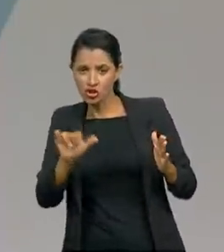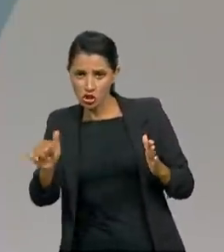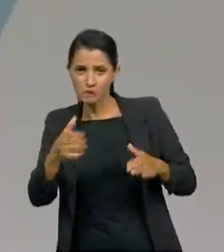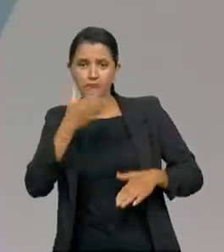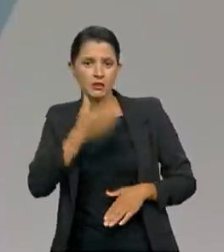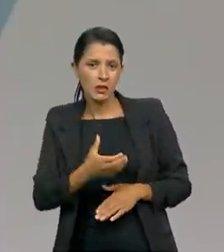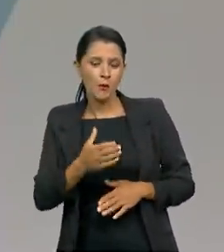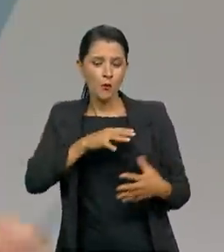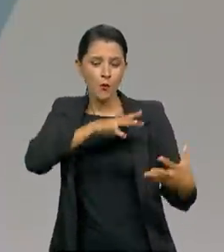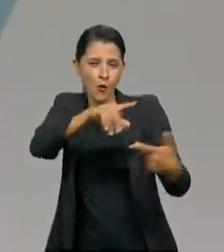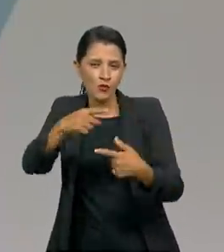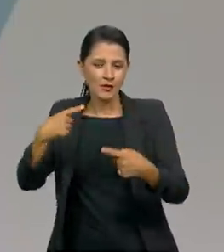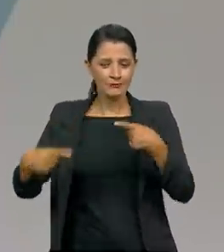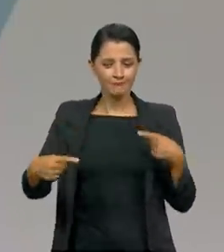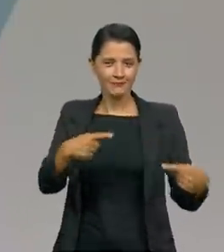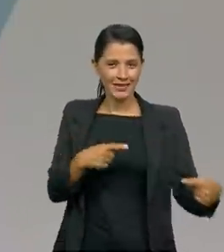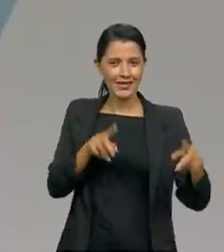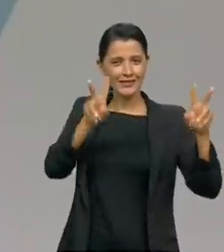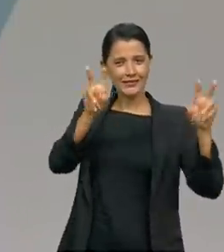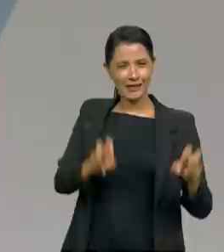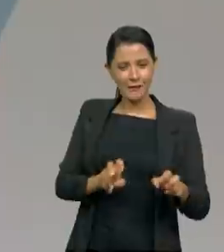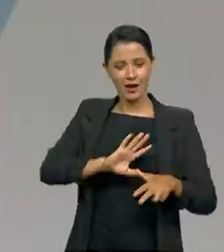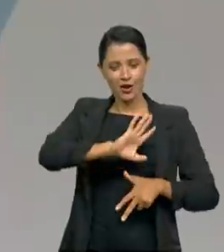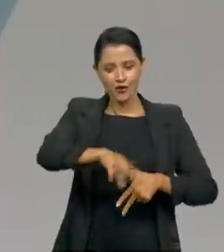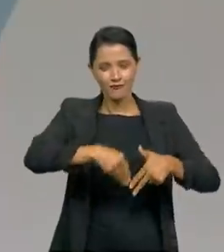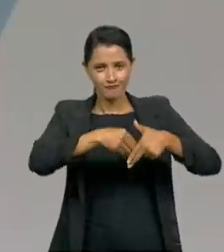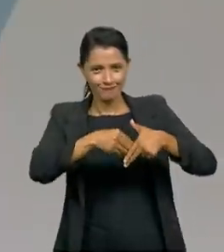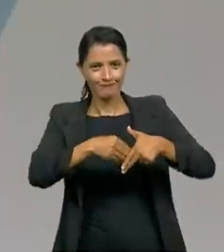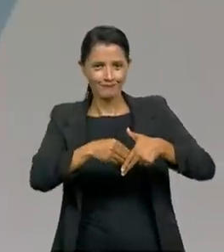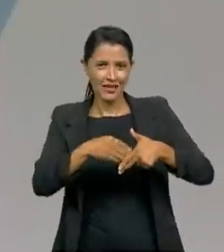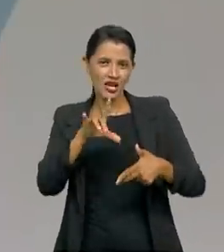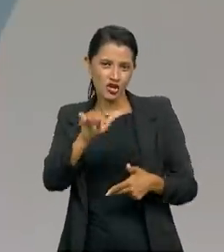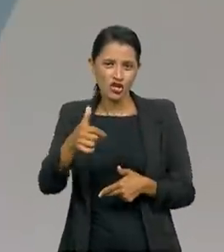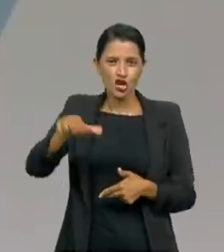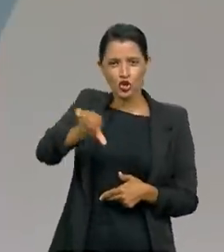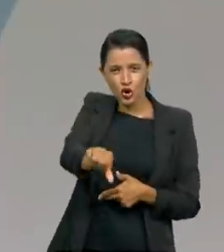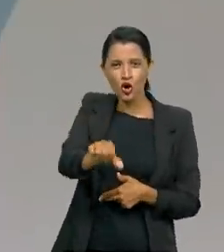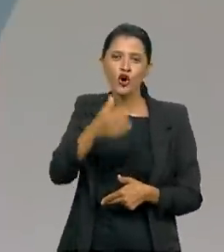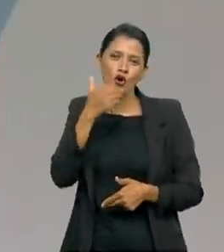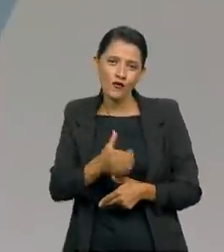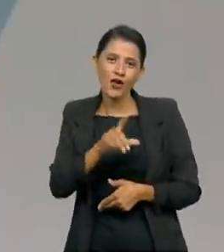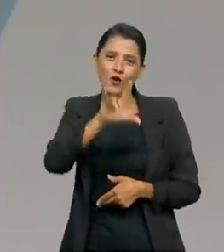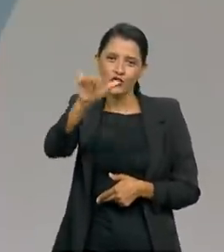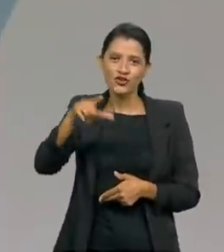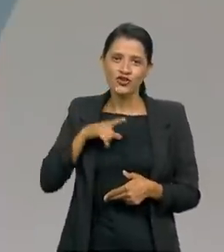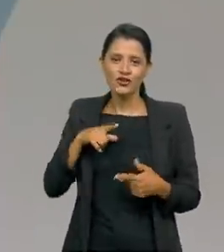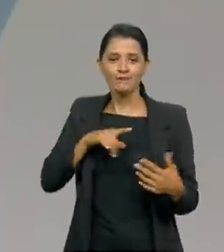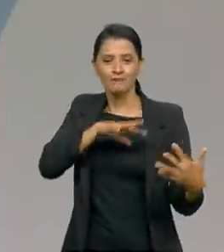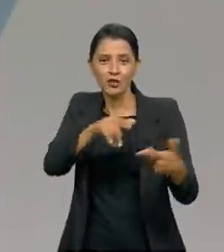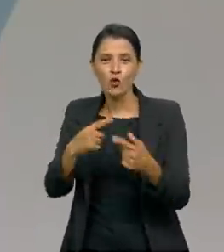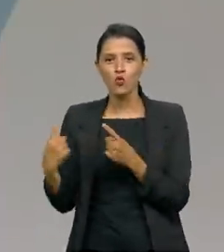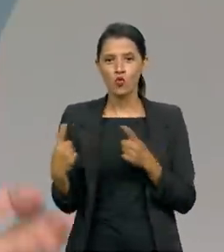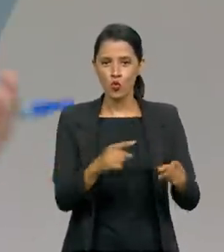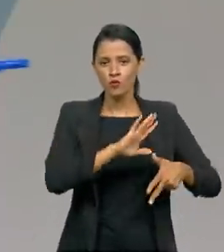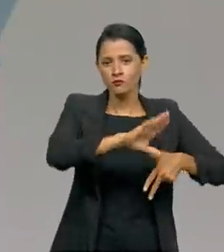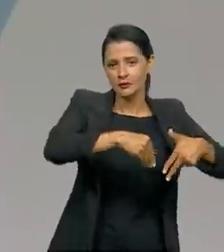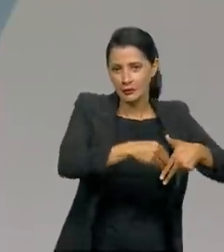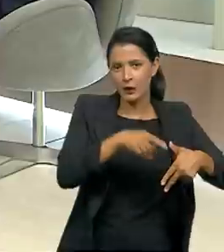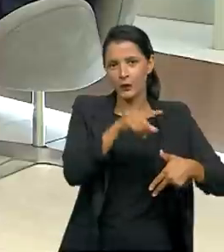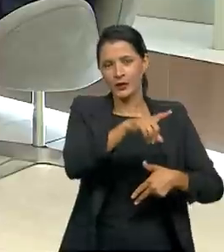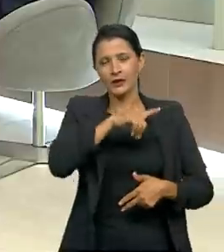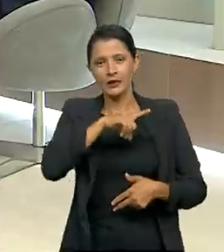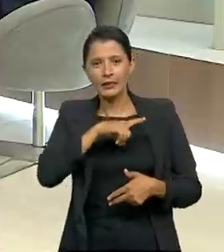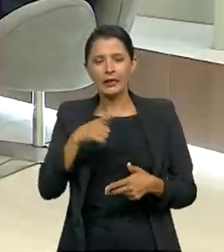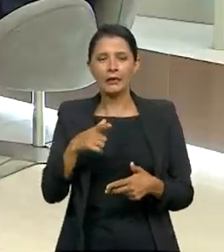discutindo esse complexo tema da corrupção. Dia 9 de dezembro é o Dia Internacional contra a Corrupção e ela envolve